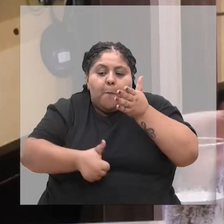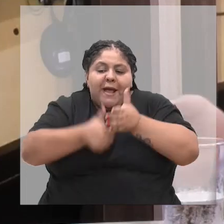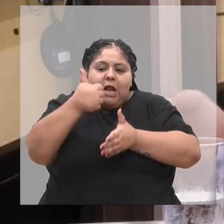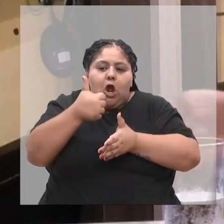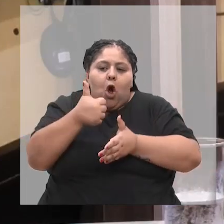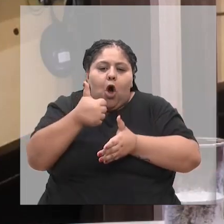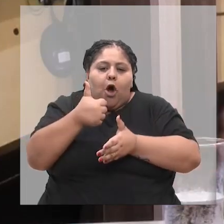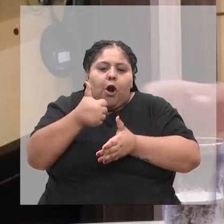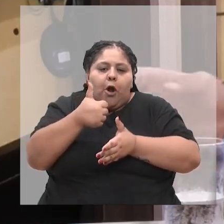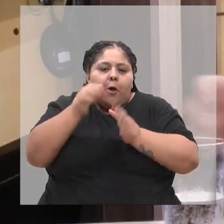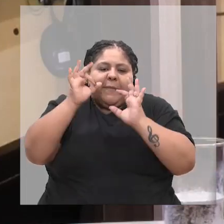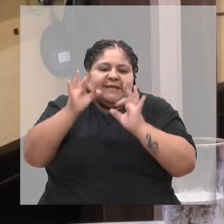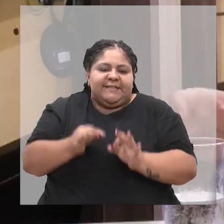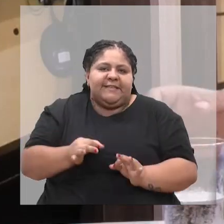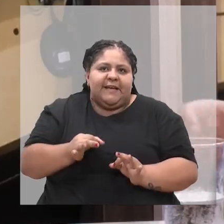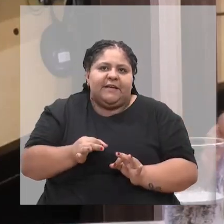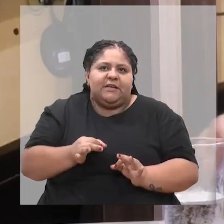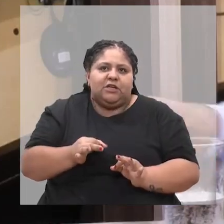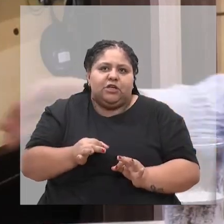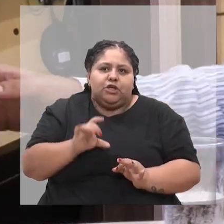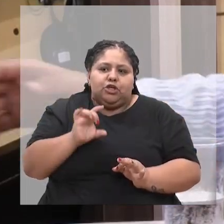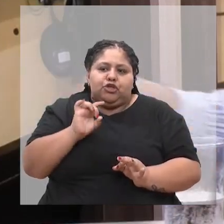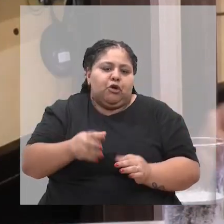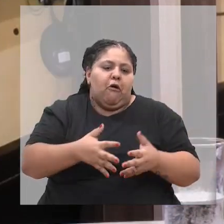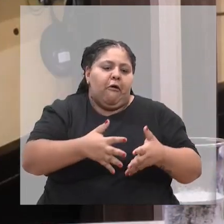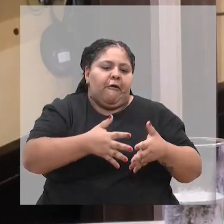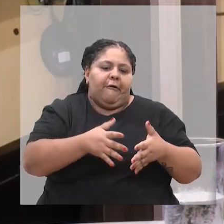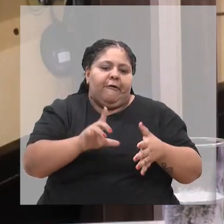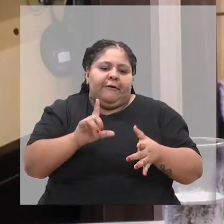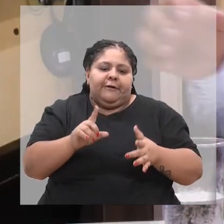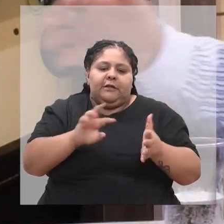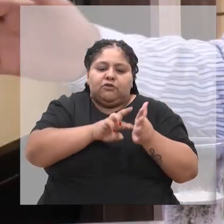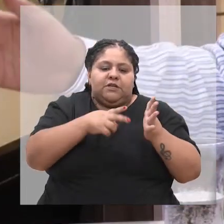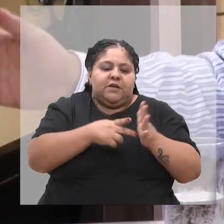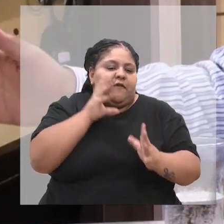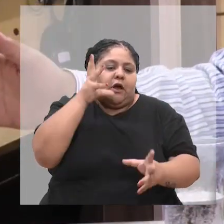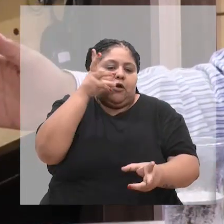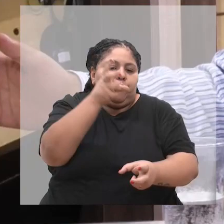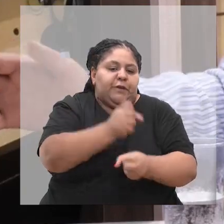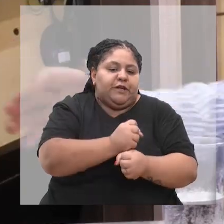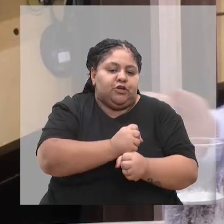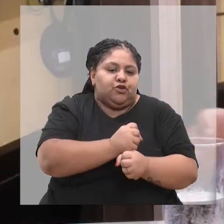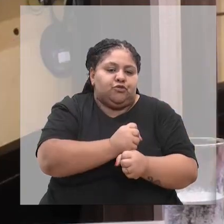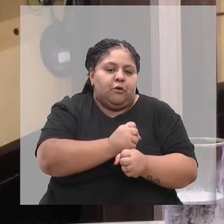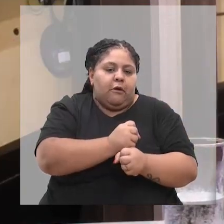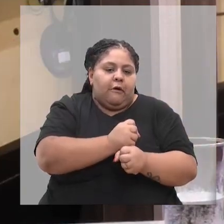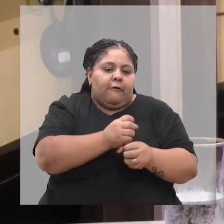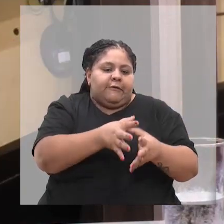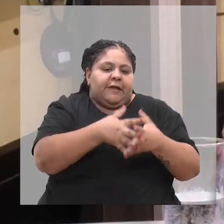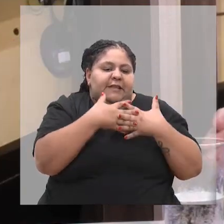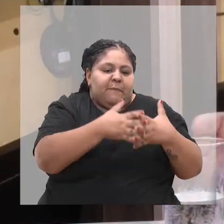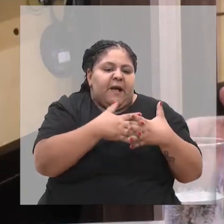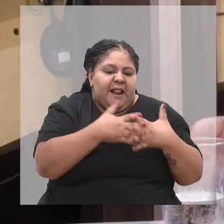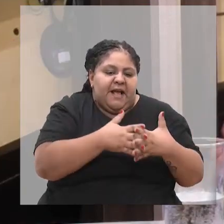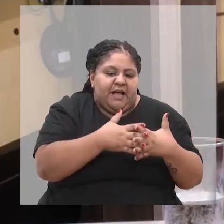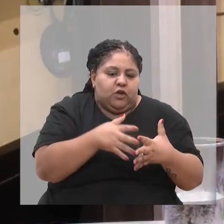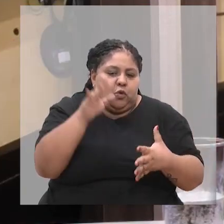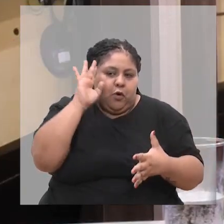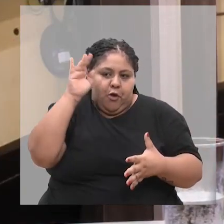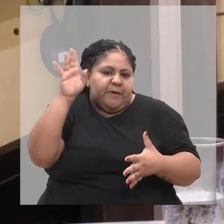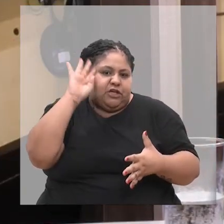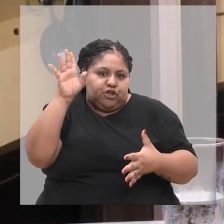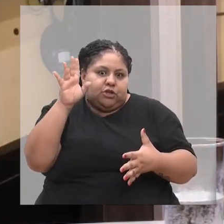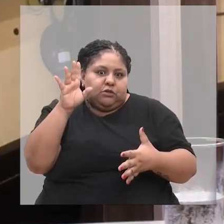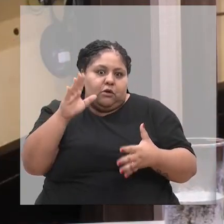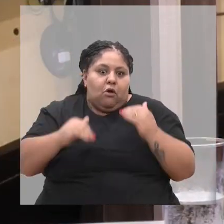animais, não só como um mero objeto, assim, ah, está atrapalhando aqui, então recolhe, atira numa chácara. Eu imagino que quando vocês começaram